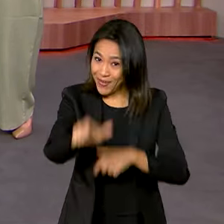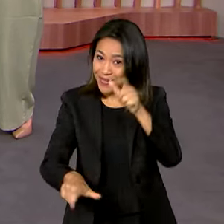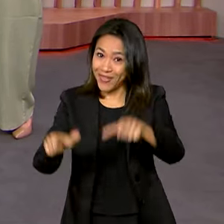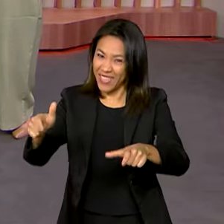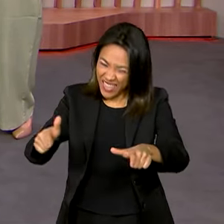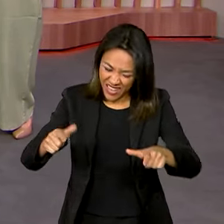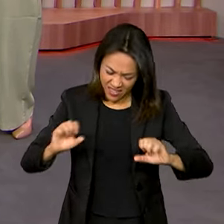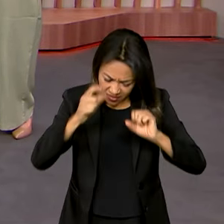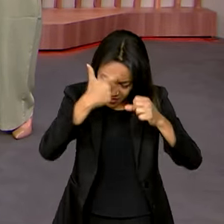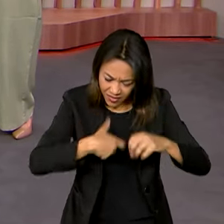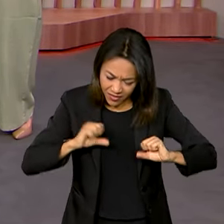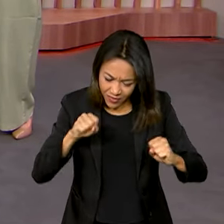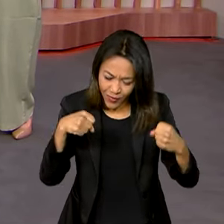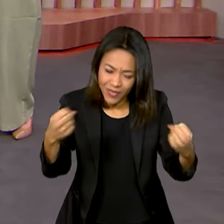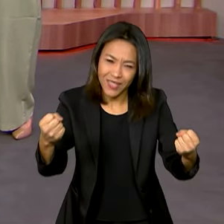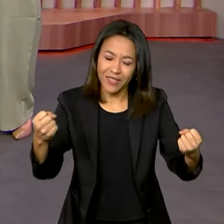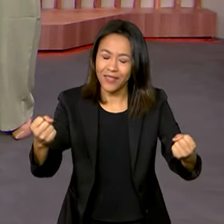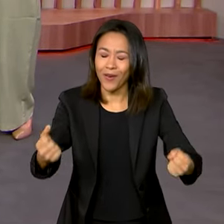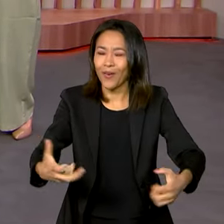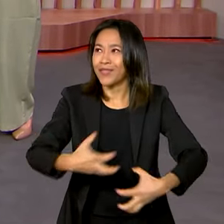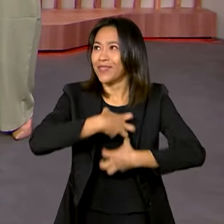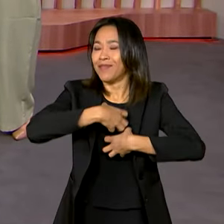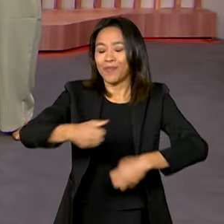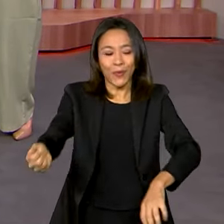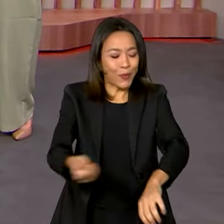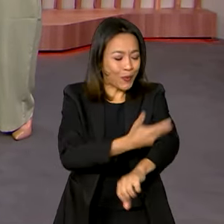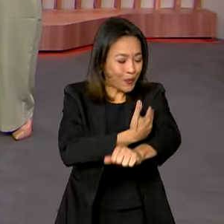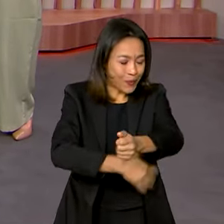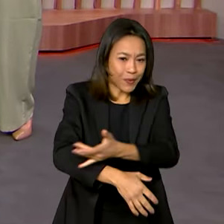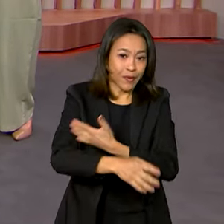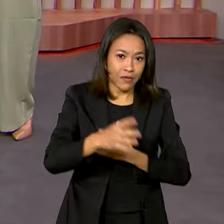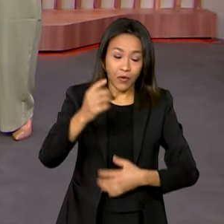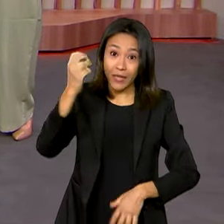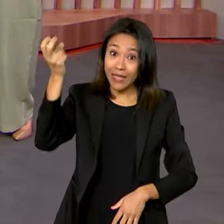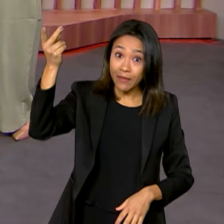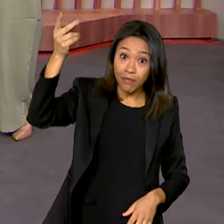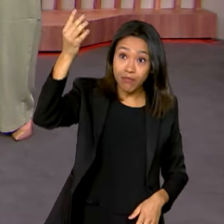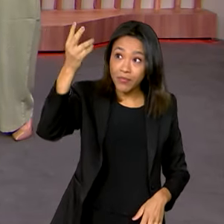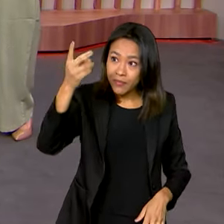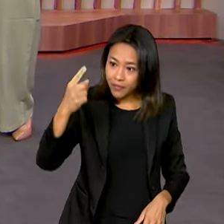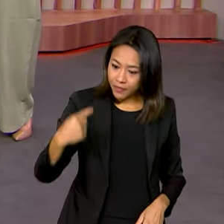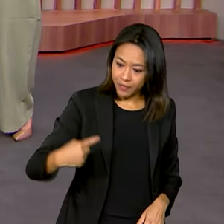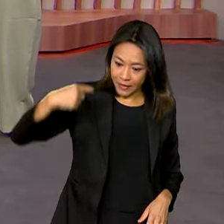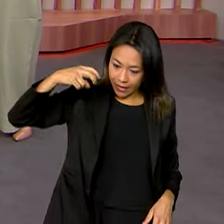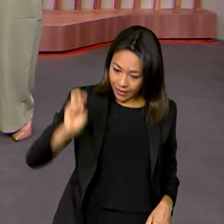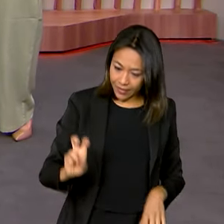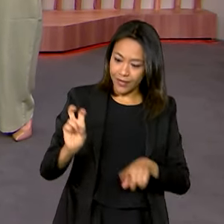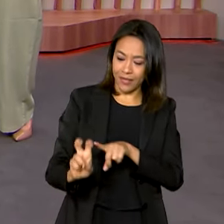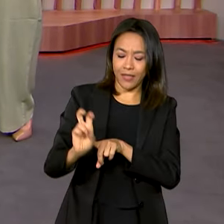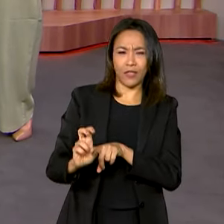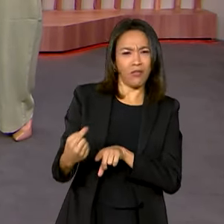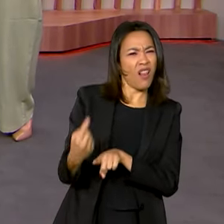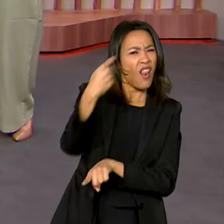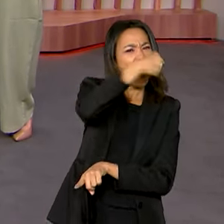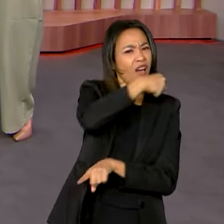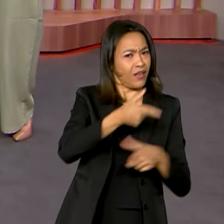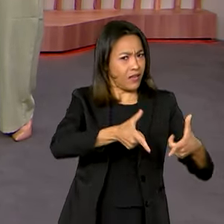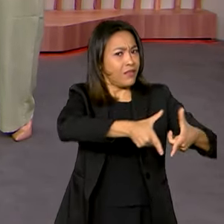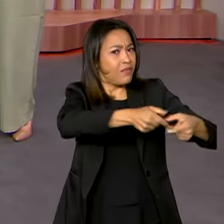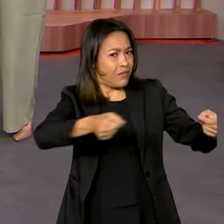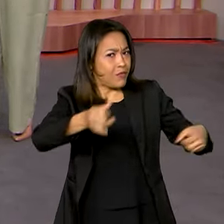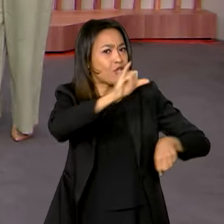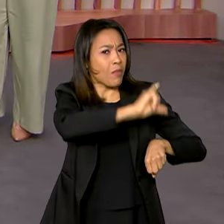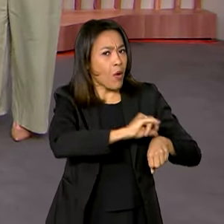o melhor deles, foi muito inspirador. Foi recorde, né? Quinto lugar. Recorde. Em Tóquio a gente já tinha tido um bom